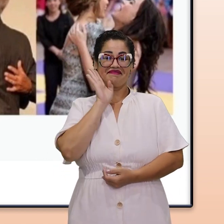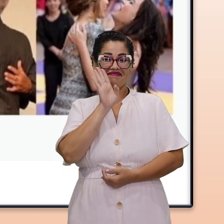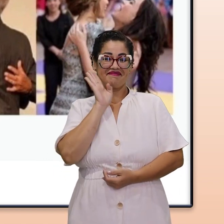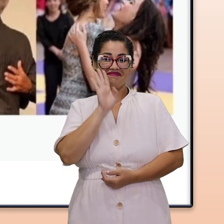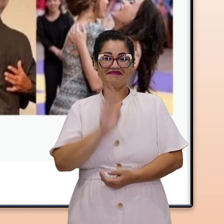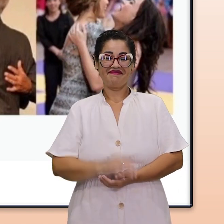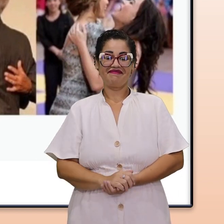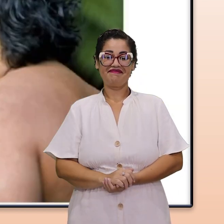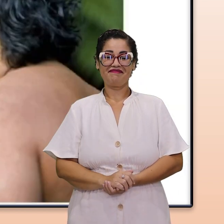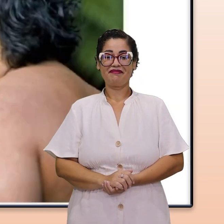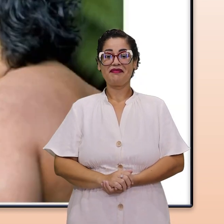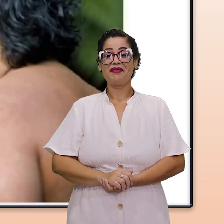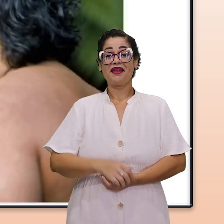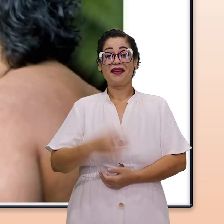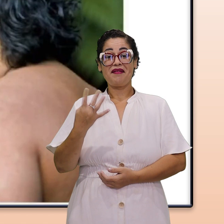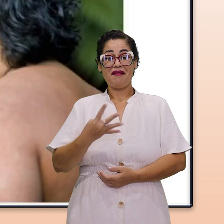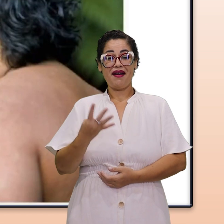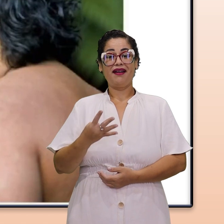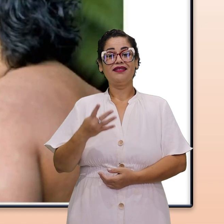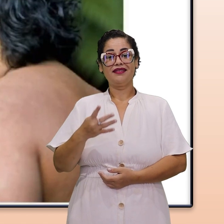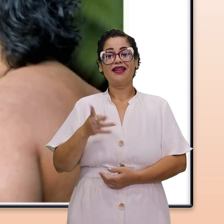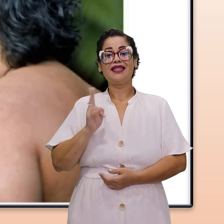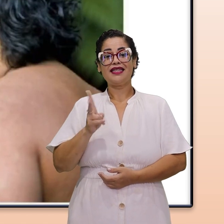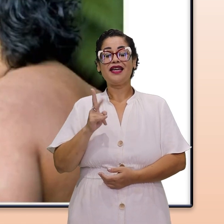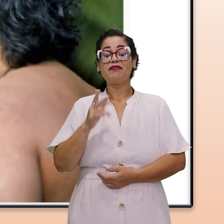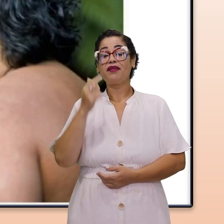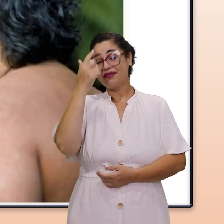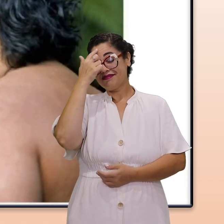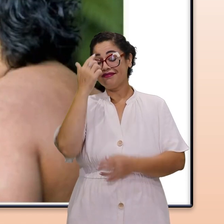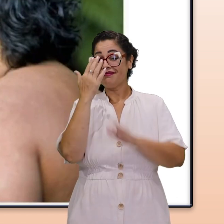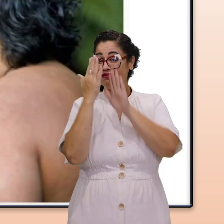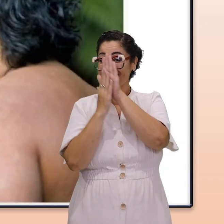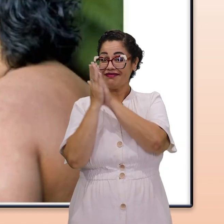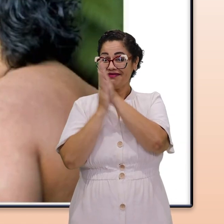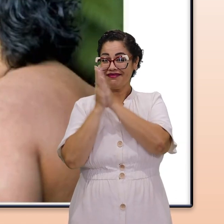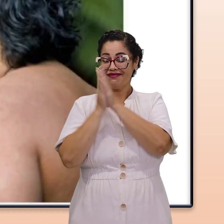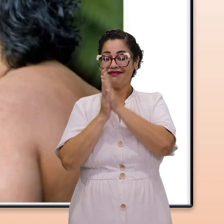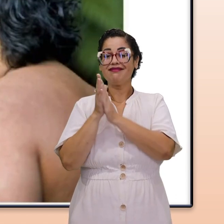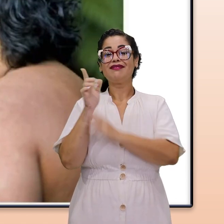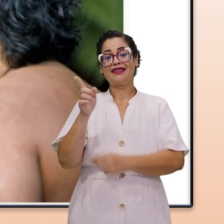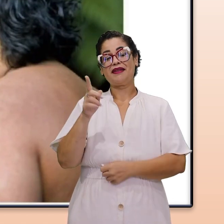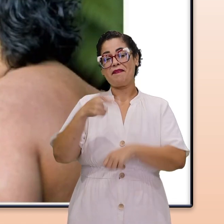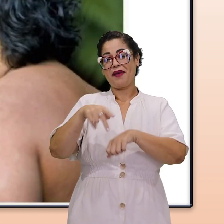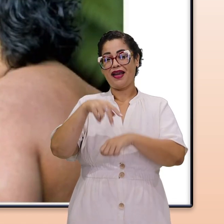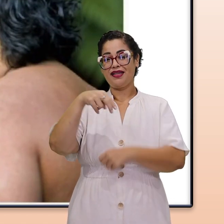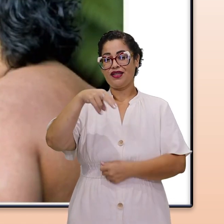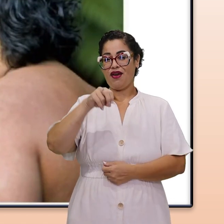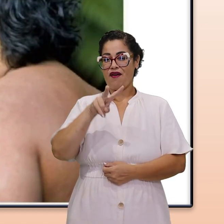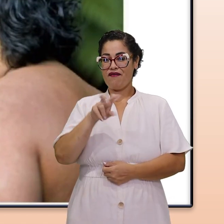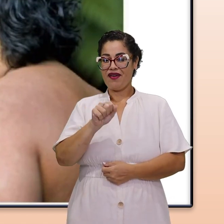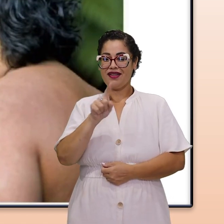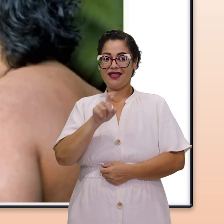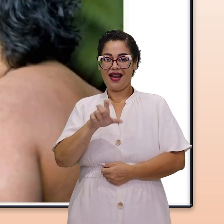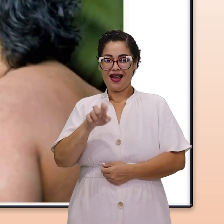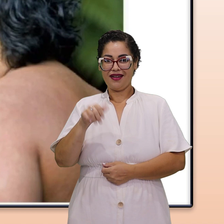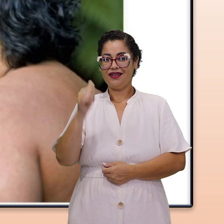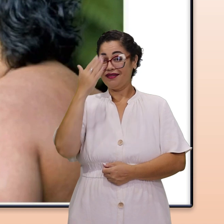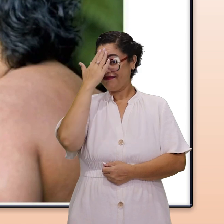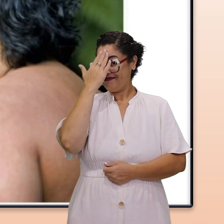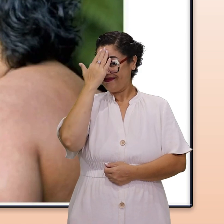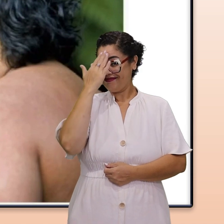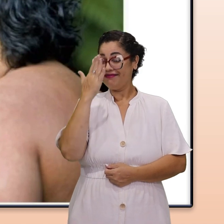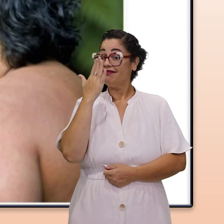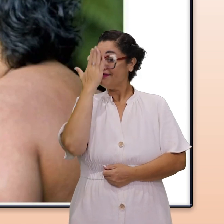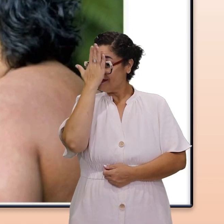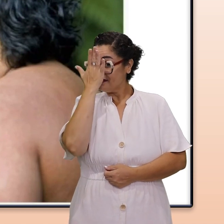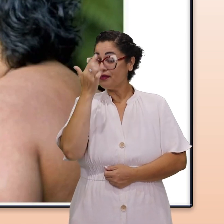Legal, né? Olha o quatro. Escregar as faces. Isso é em Nova Zelândia. Essa pressão na